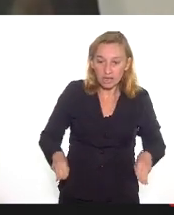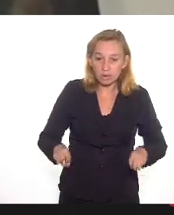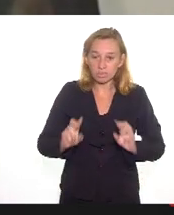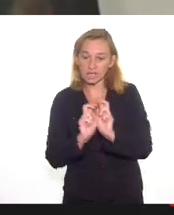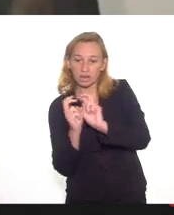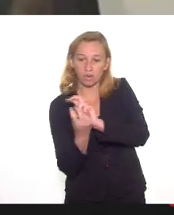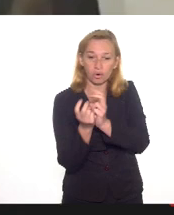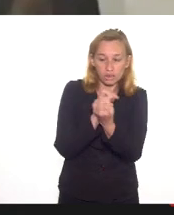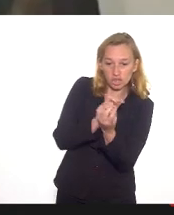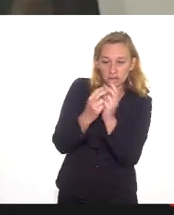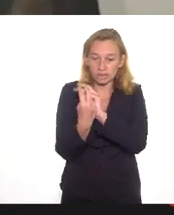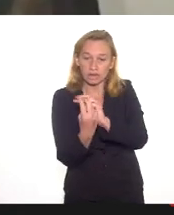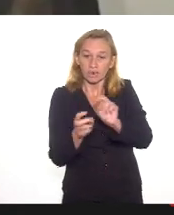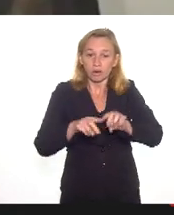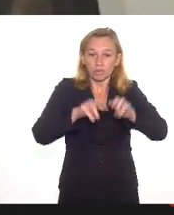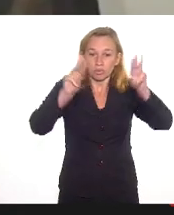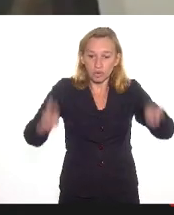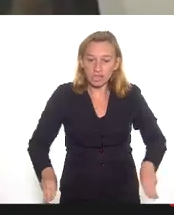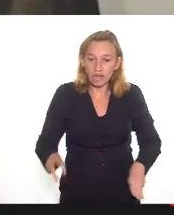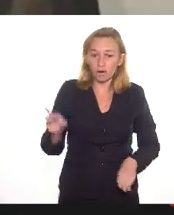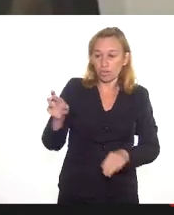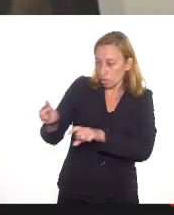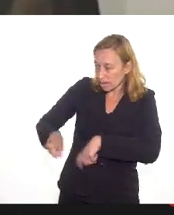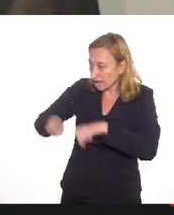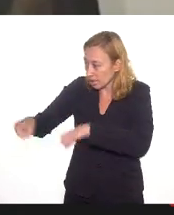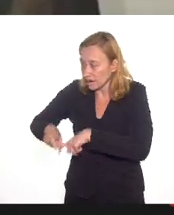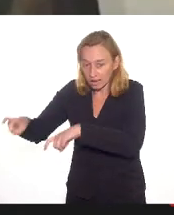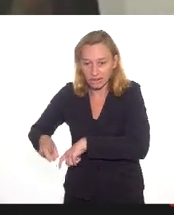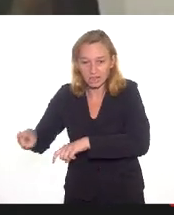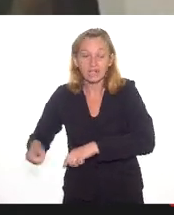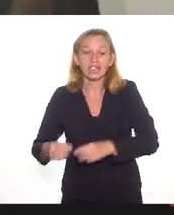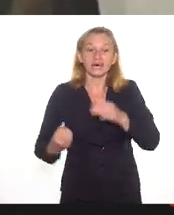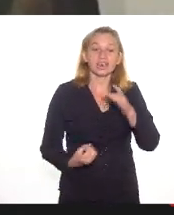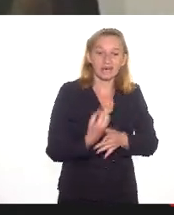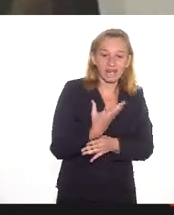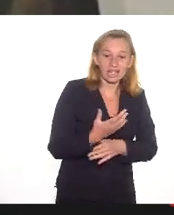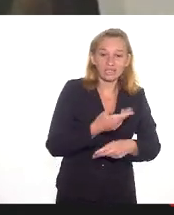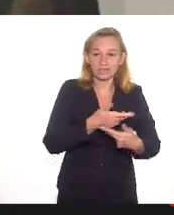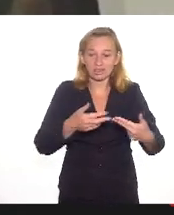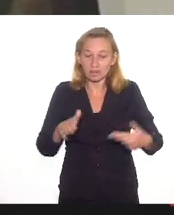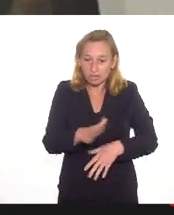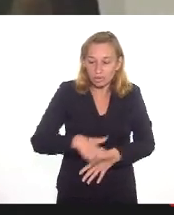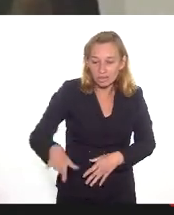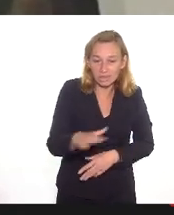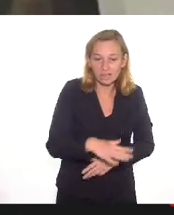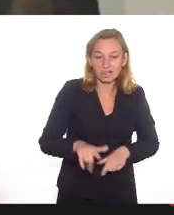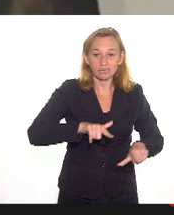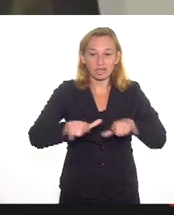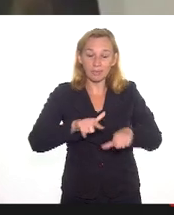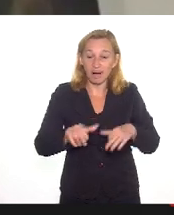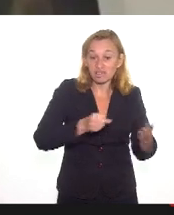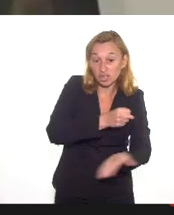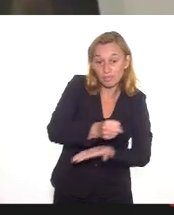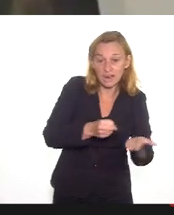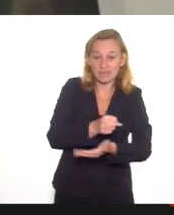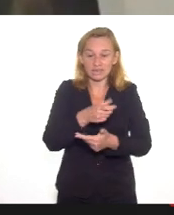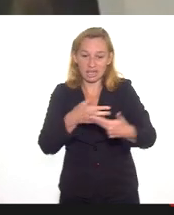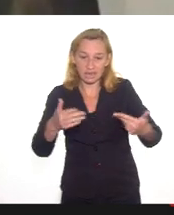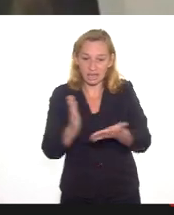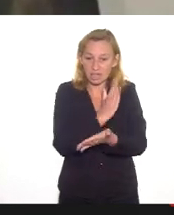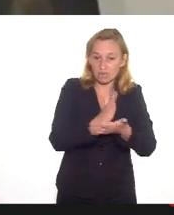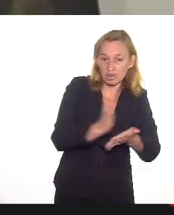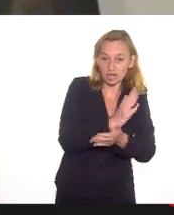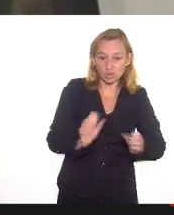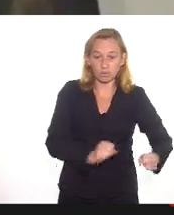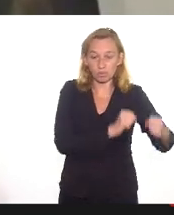-Museu Rural de São Pedro da Serra e, dentre outros, eles realizam em seus territórios um trabalho de base onde, muitas vezes, o poder